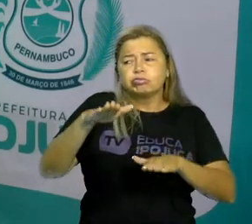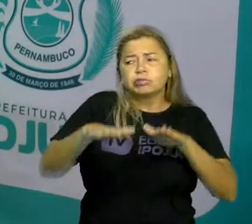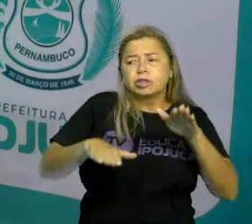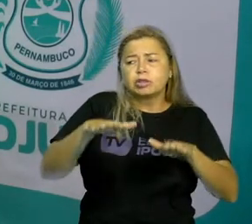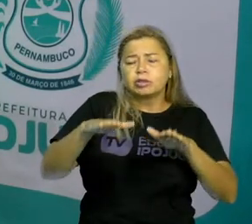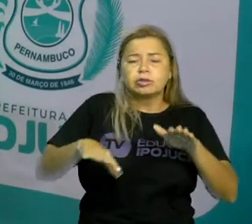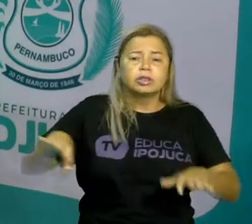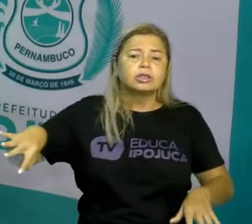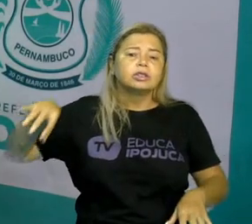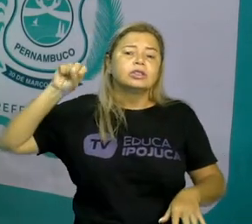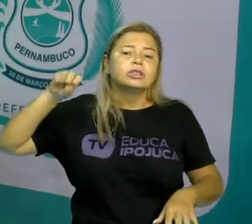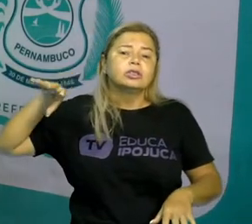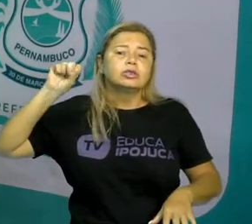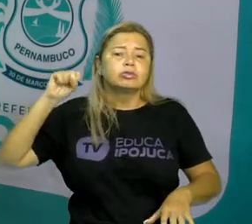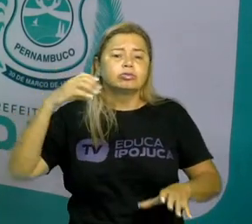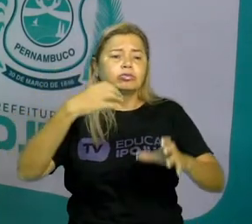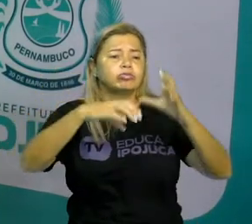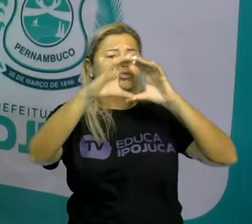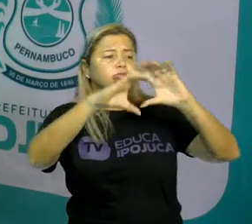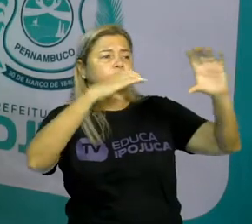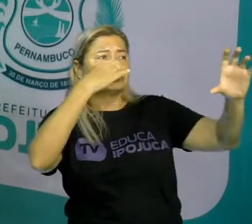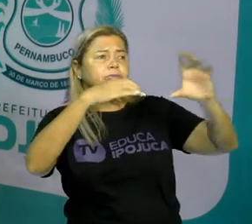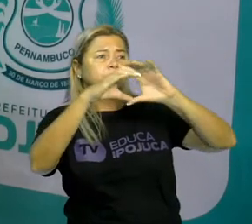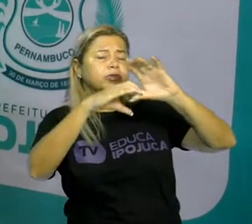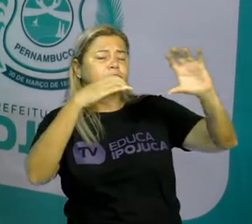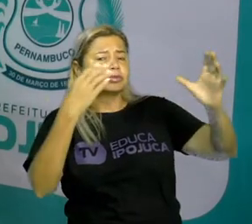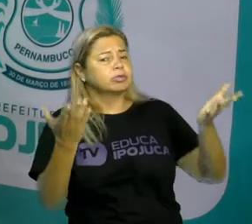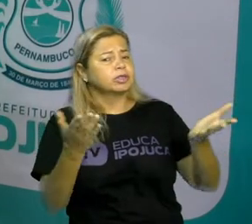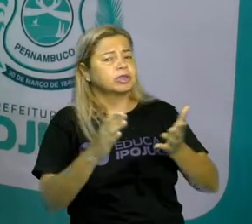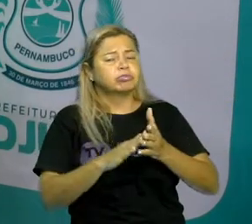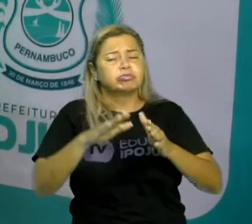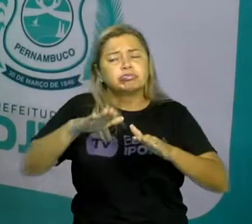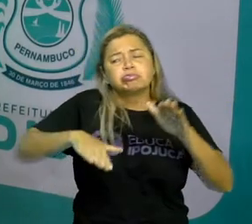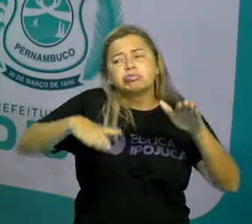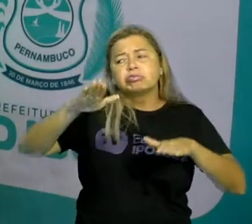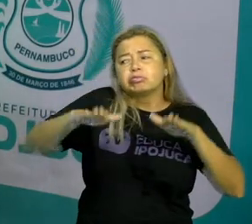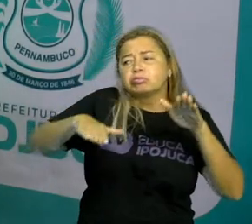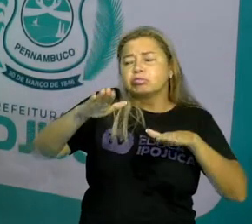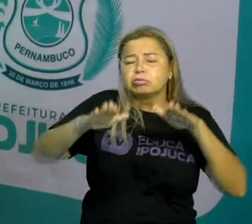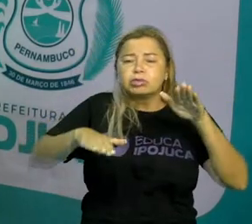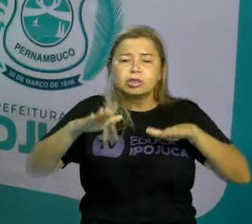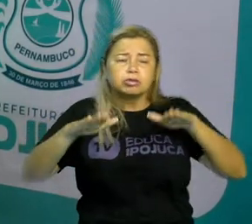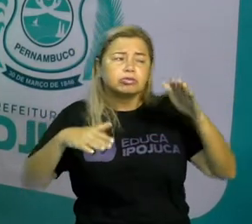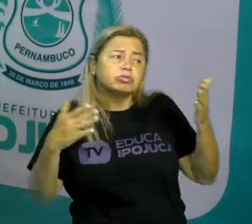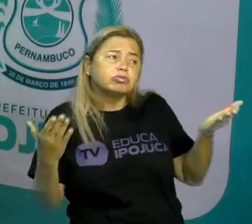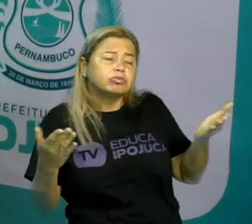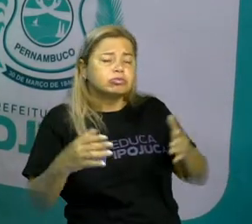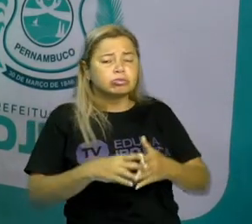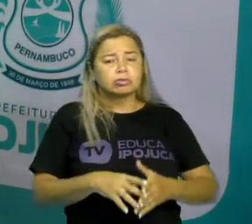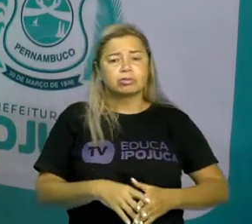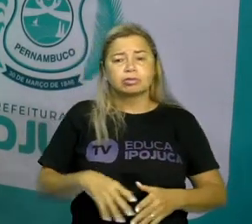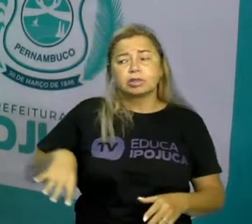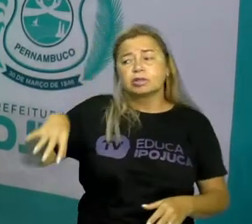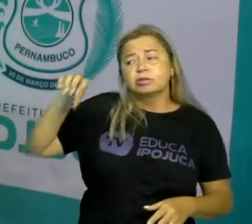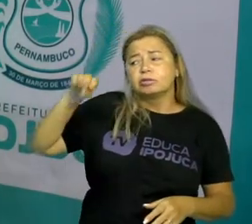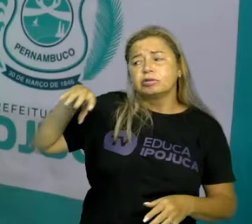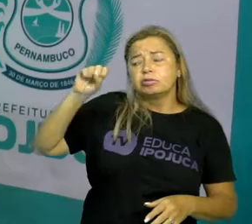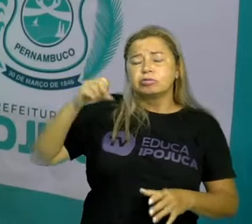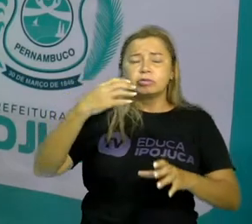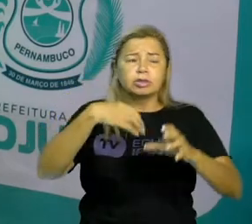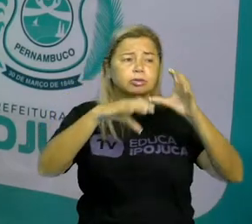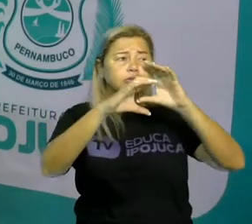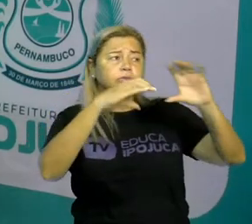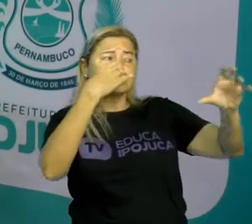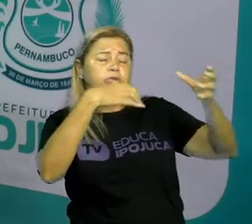música Talvez Eu não estou dando a certeza Eu estou falando que talvez eu ouvirei a música Já no pretérito